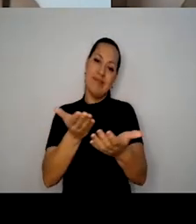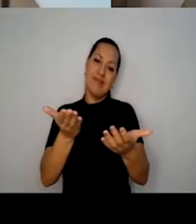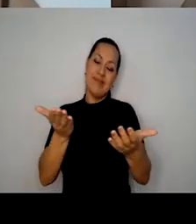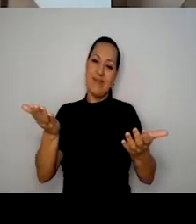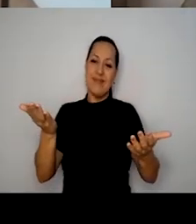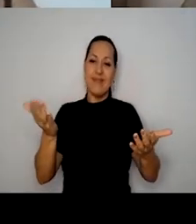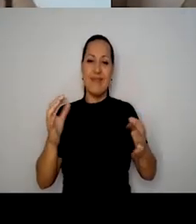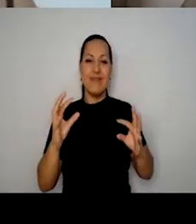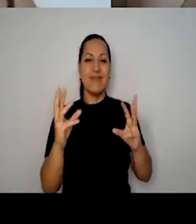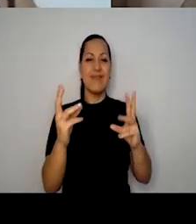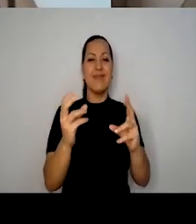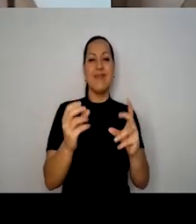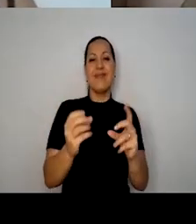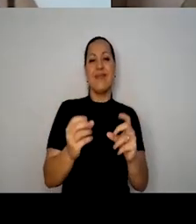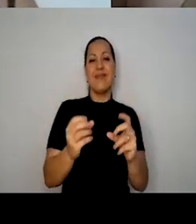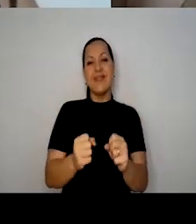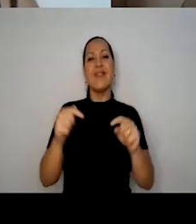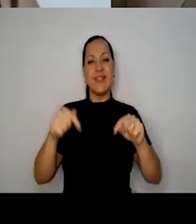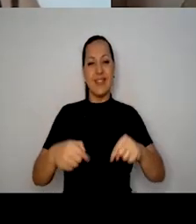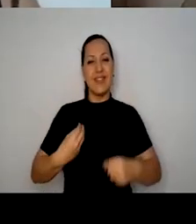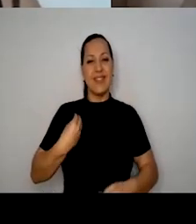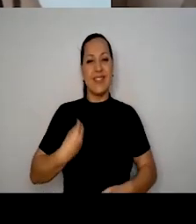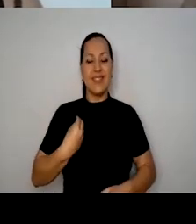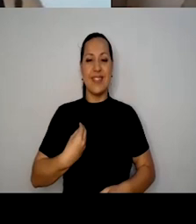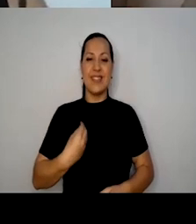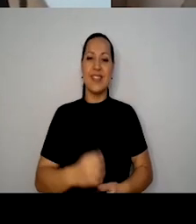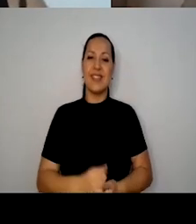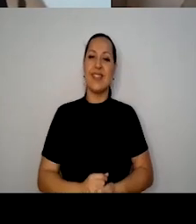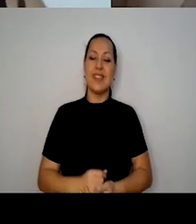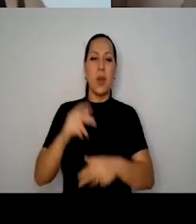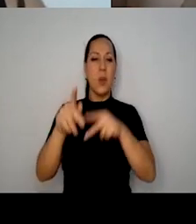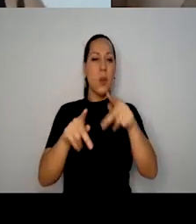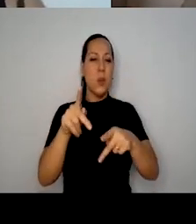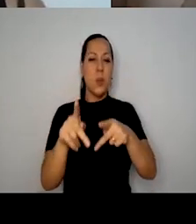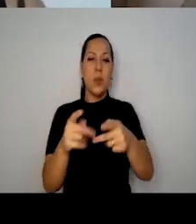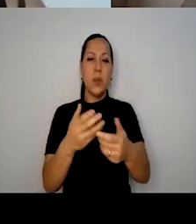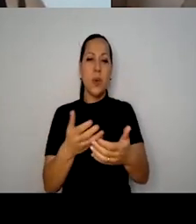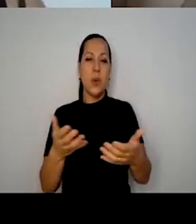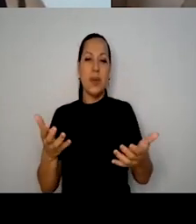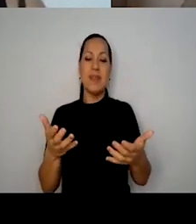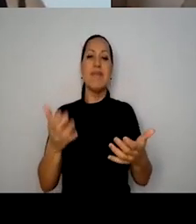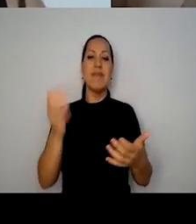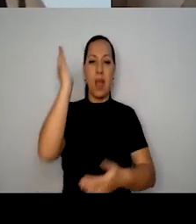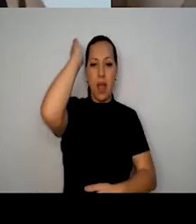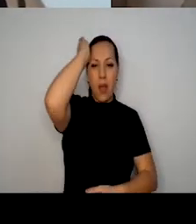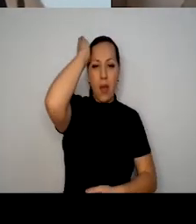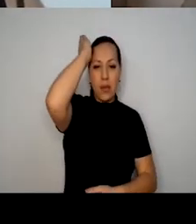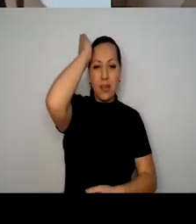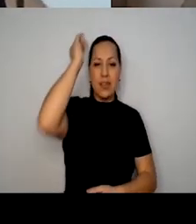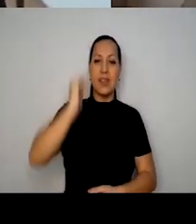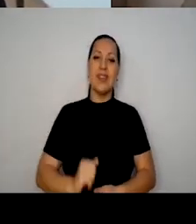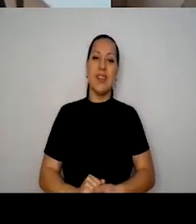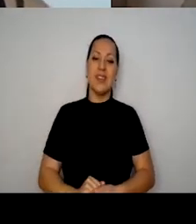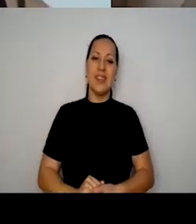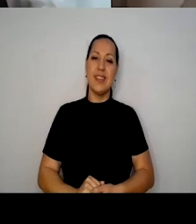todos e todes, aqui presentes, o público, o Sesc, todos aí